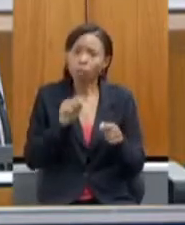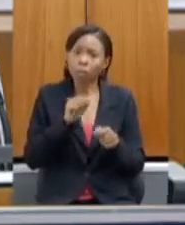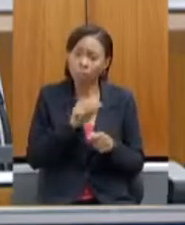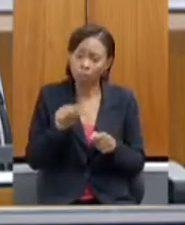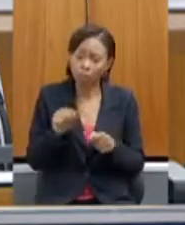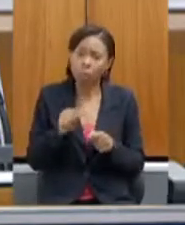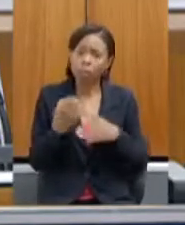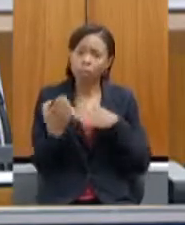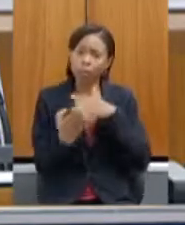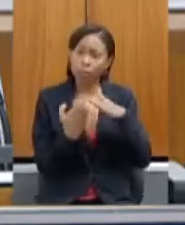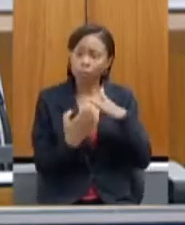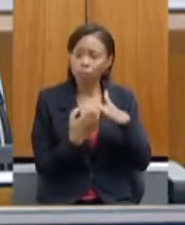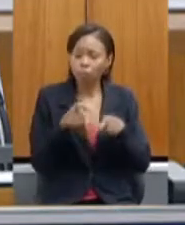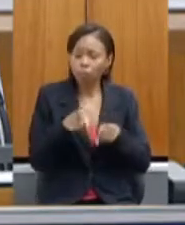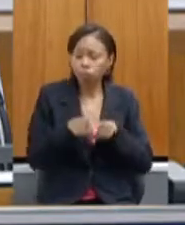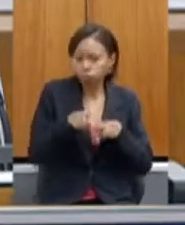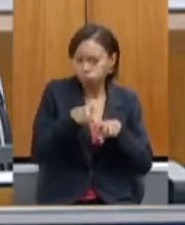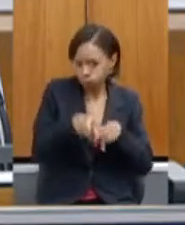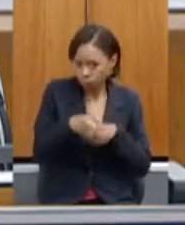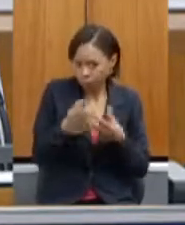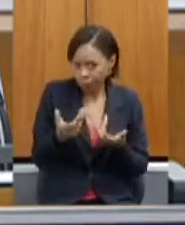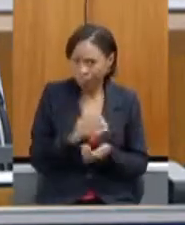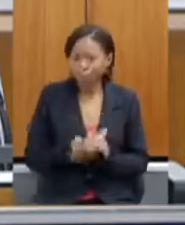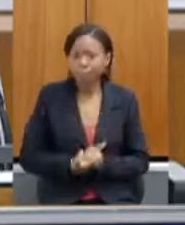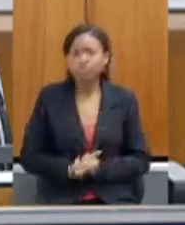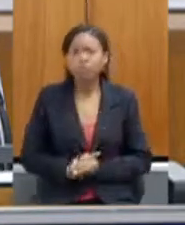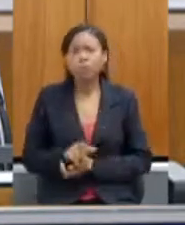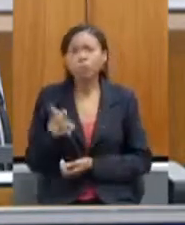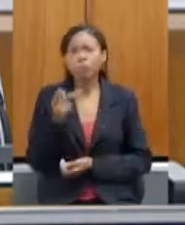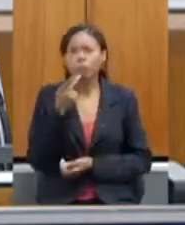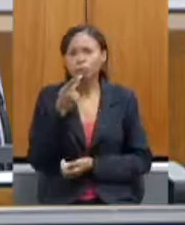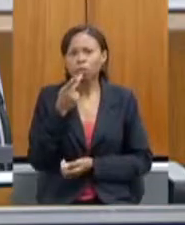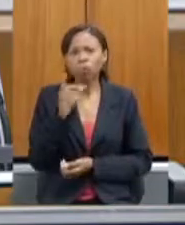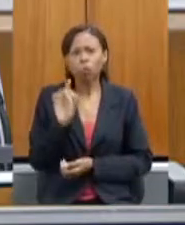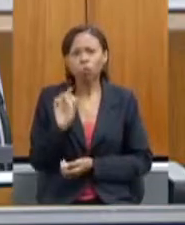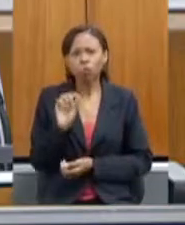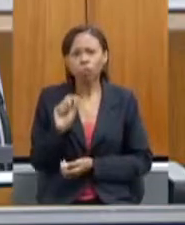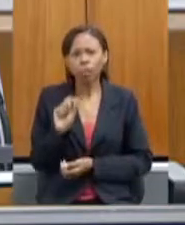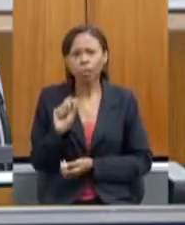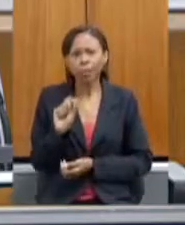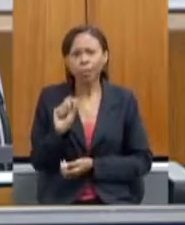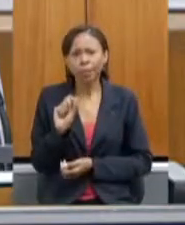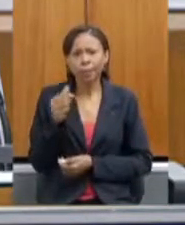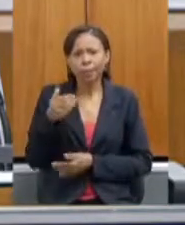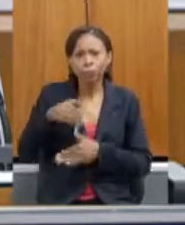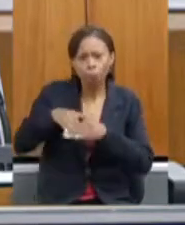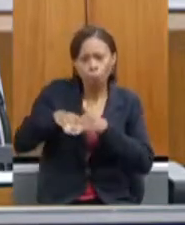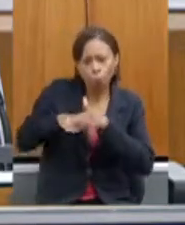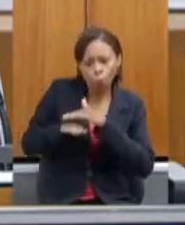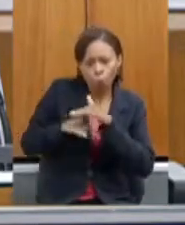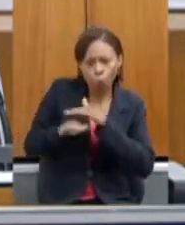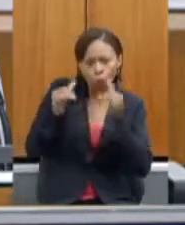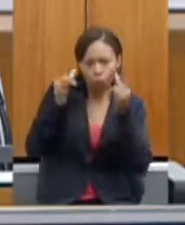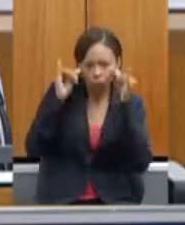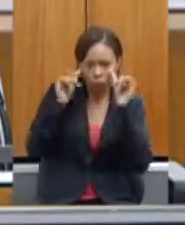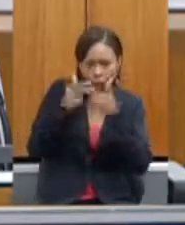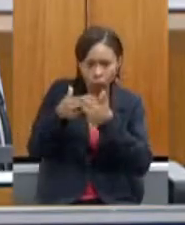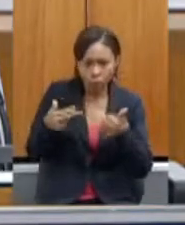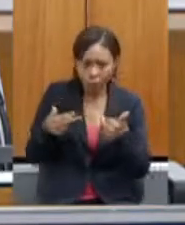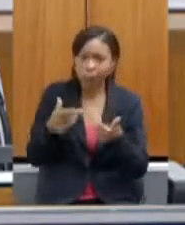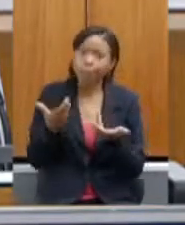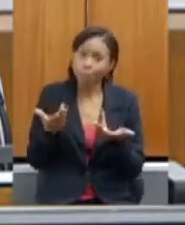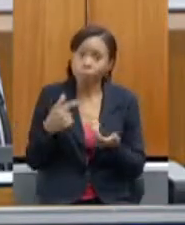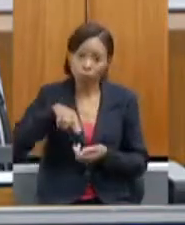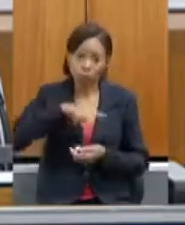em relação ao o senhor disse aí do confinamento do estado vizinho nós também estamos empenhadas nessa